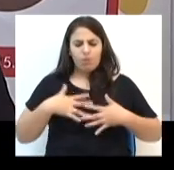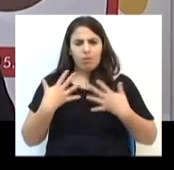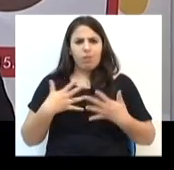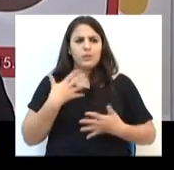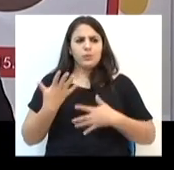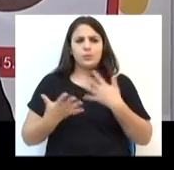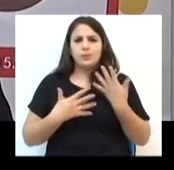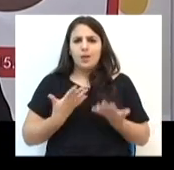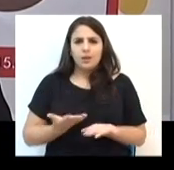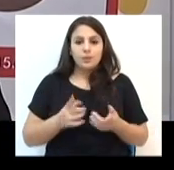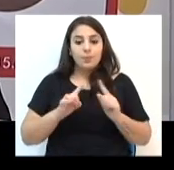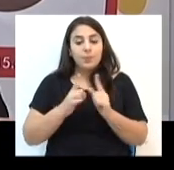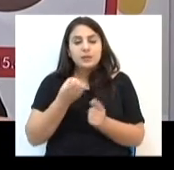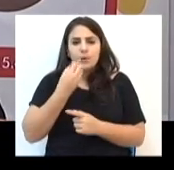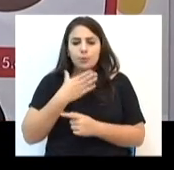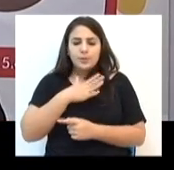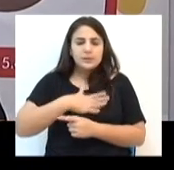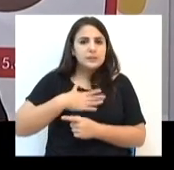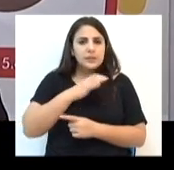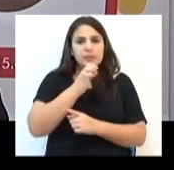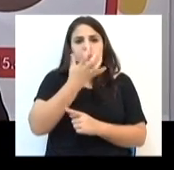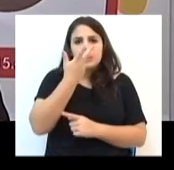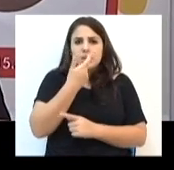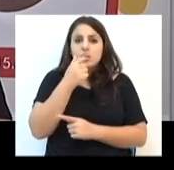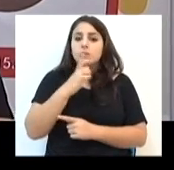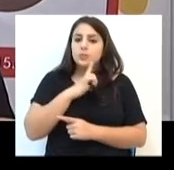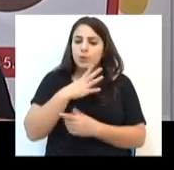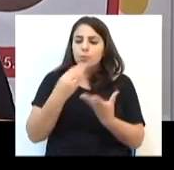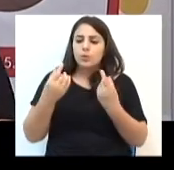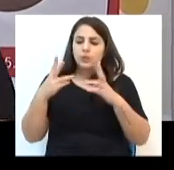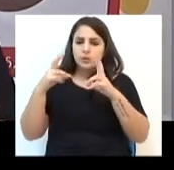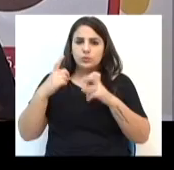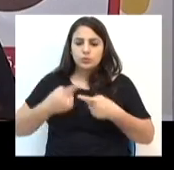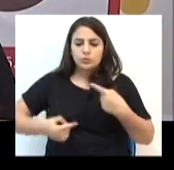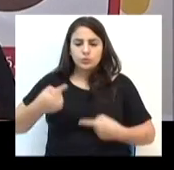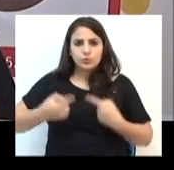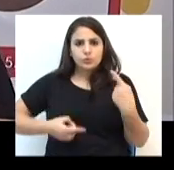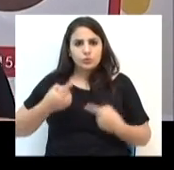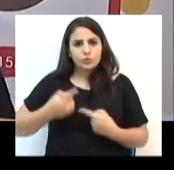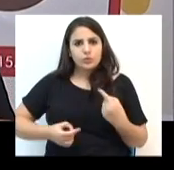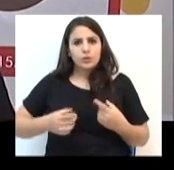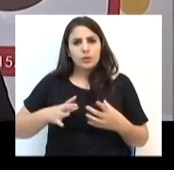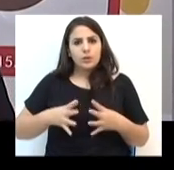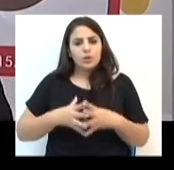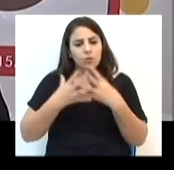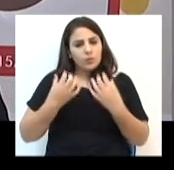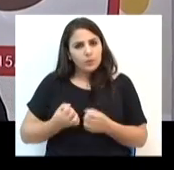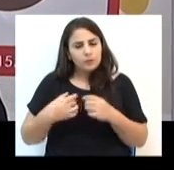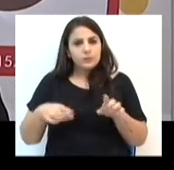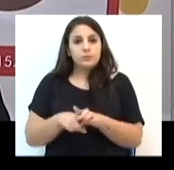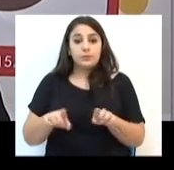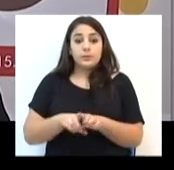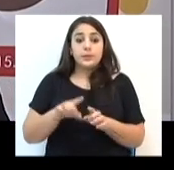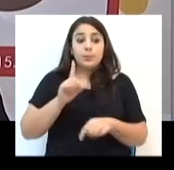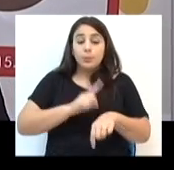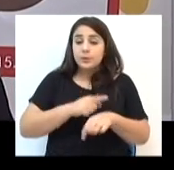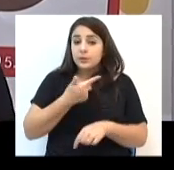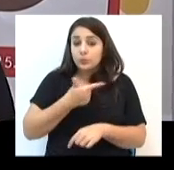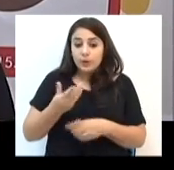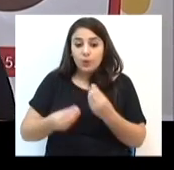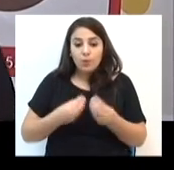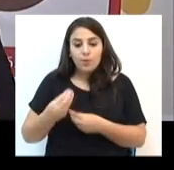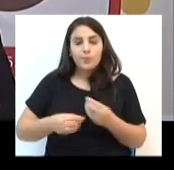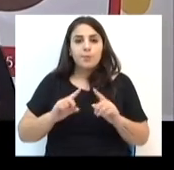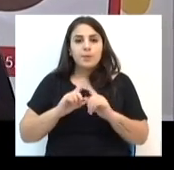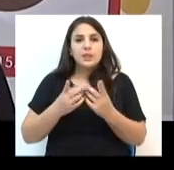Tem muita gente que está assustada com isso, mas é para o bem-estar da criança, ainda há espaço para se discutir o caso concreto, situações em que isso não seja possível.